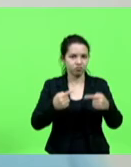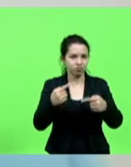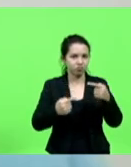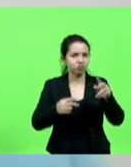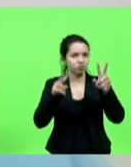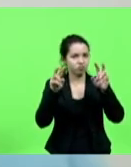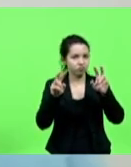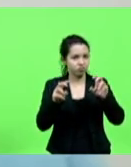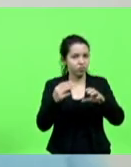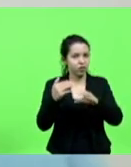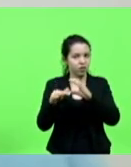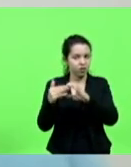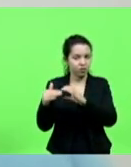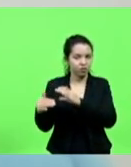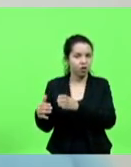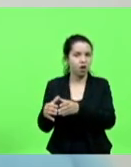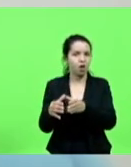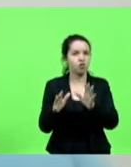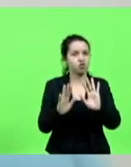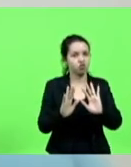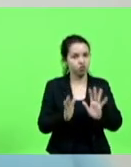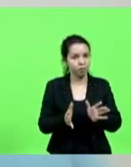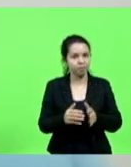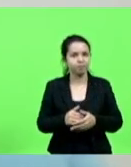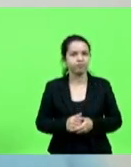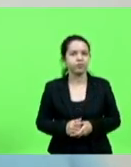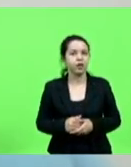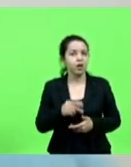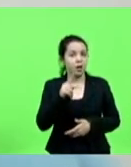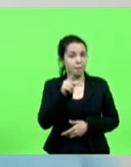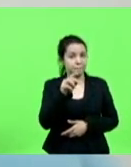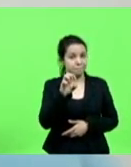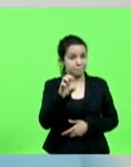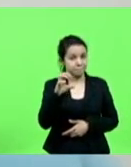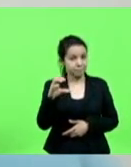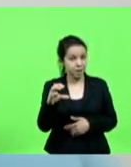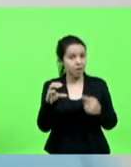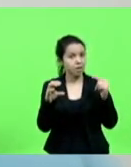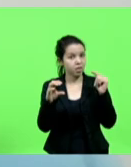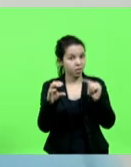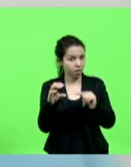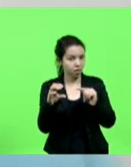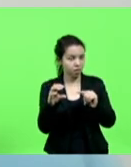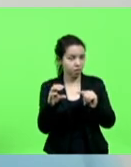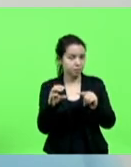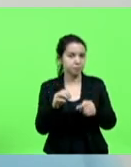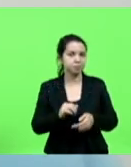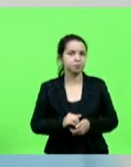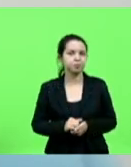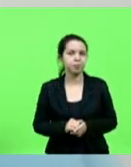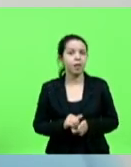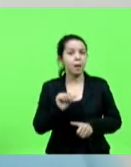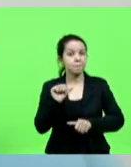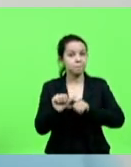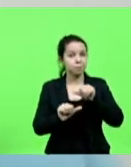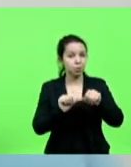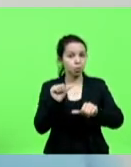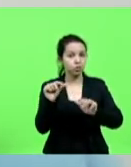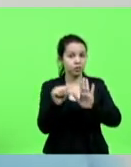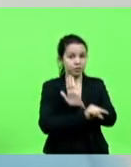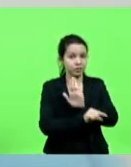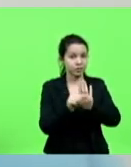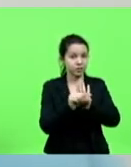gabinetes. Então, essa PEC, na verdade, ela altera o inciso VI